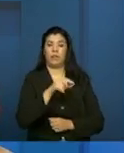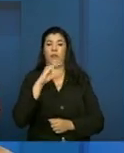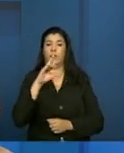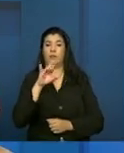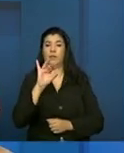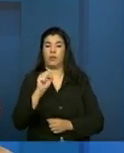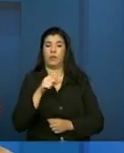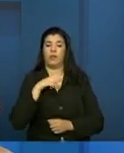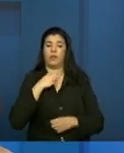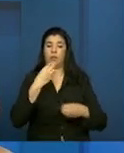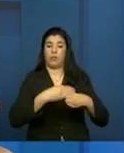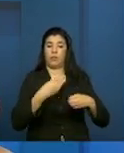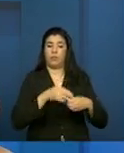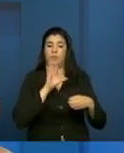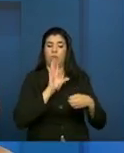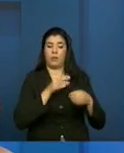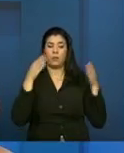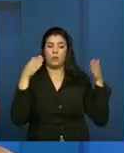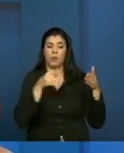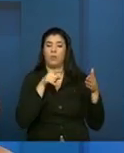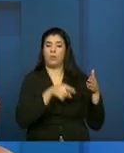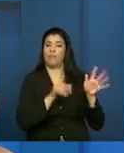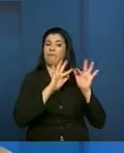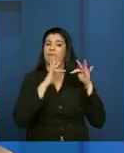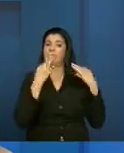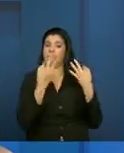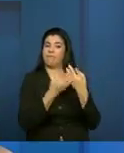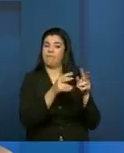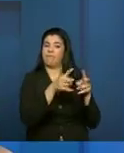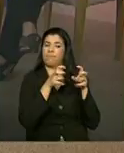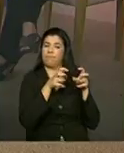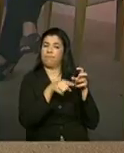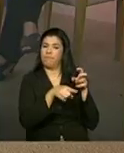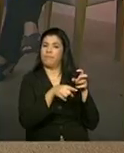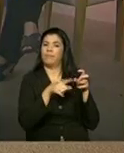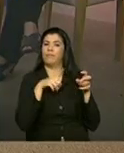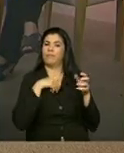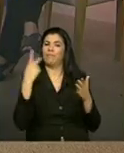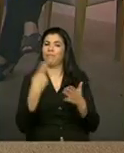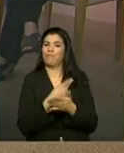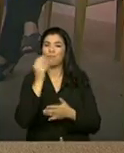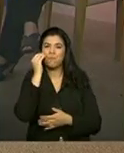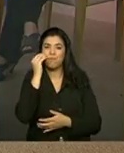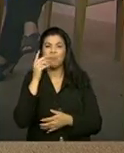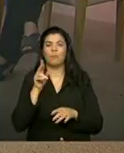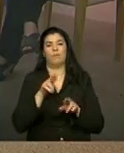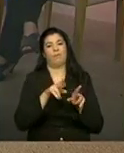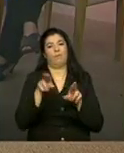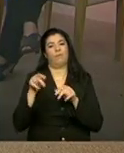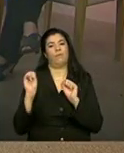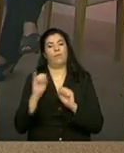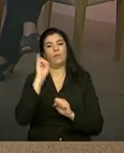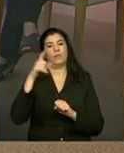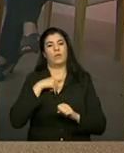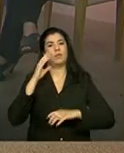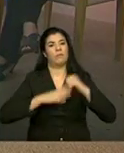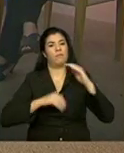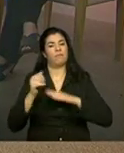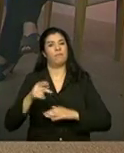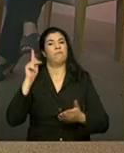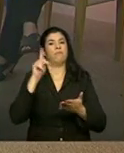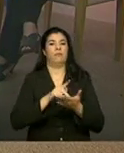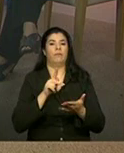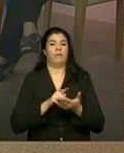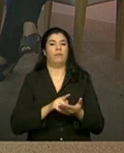e ele está identificando que as famílias têm apresentado as mesmas situações, então é importante que tenha uma ação proativa nessa questão,